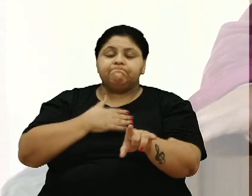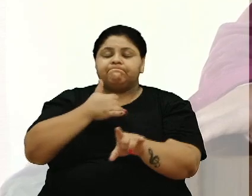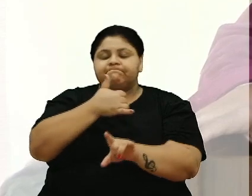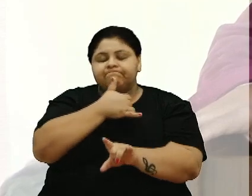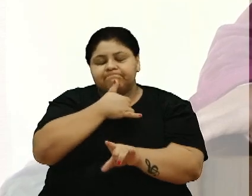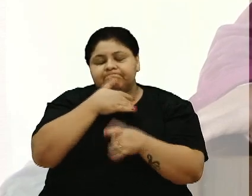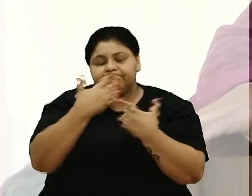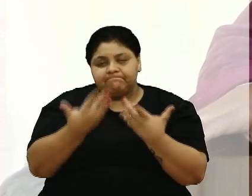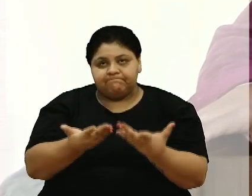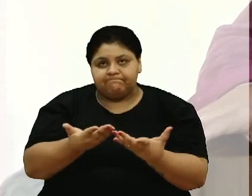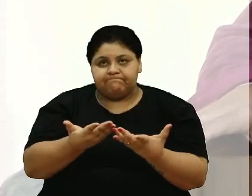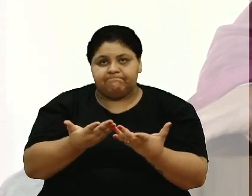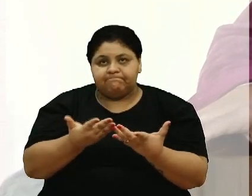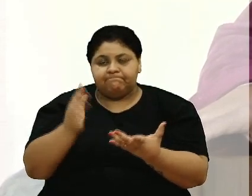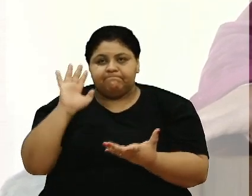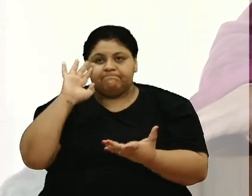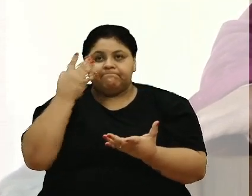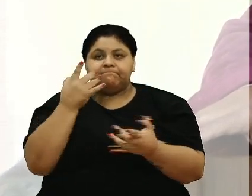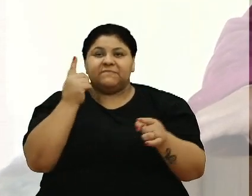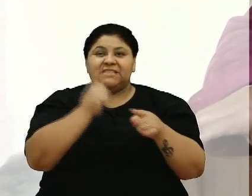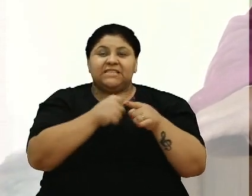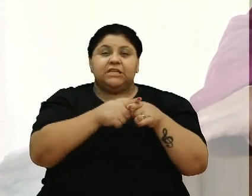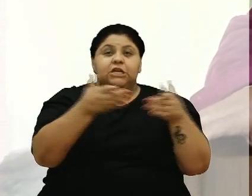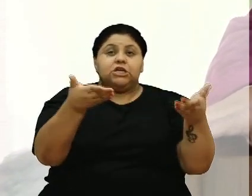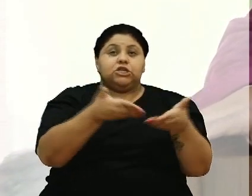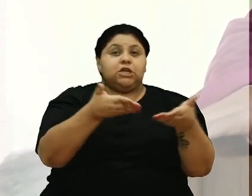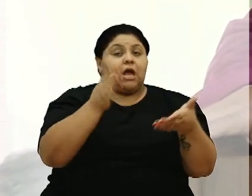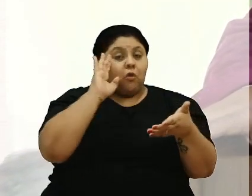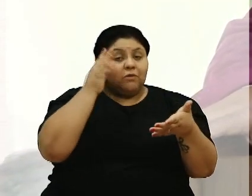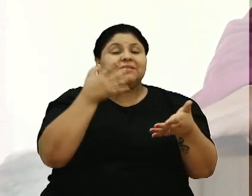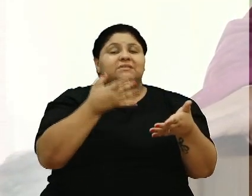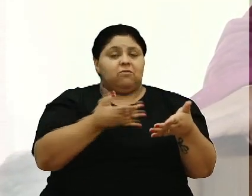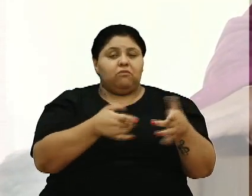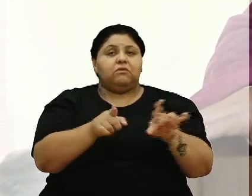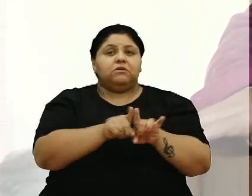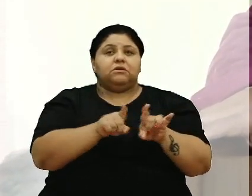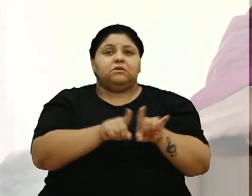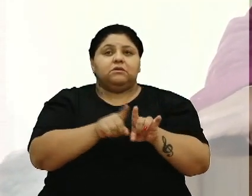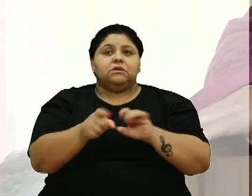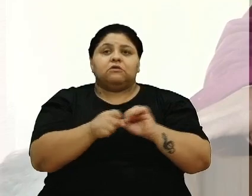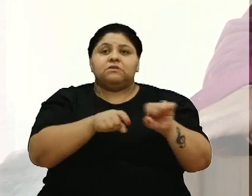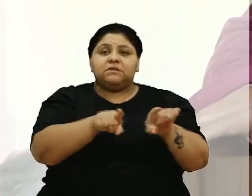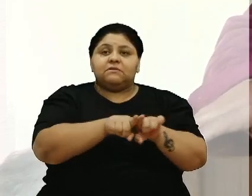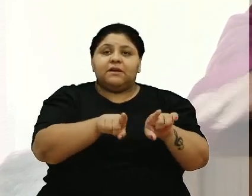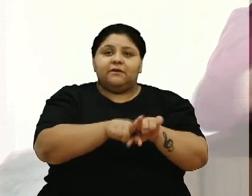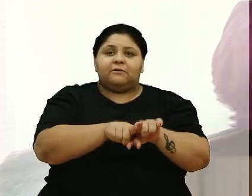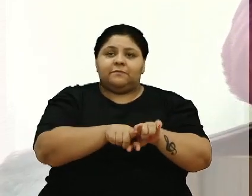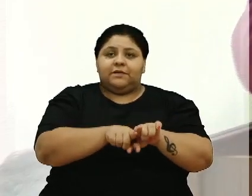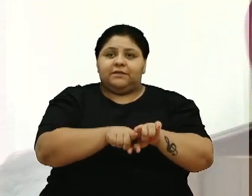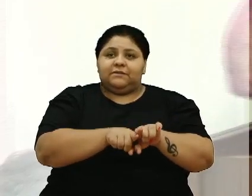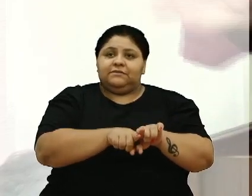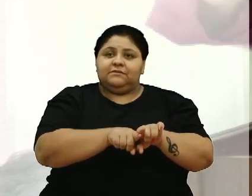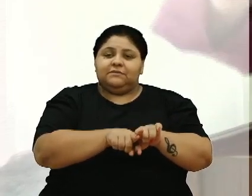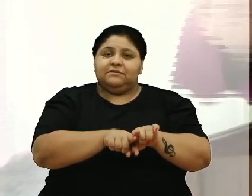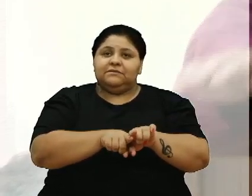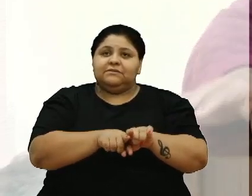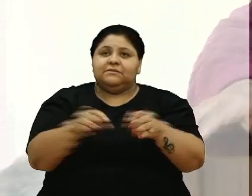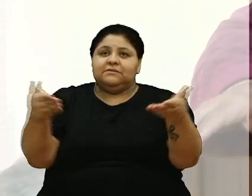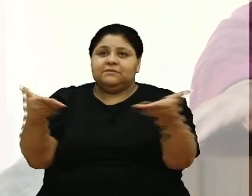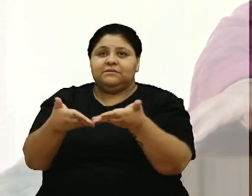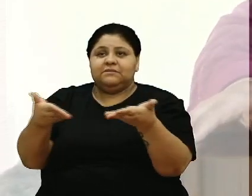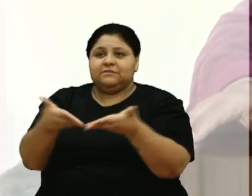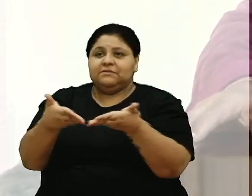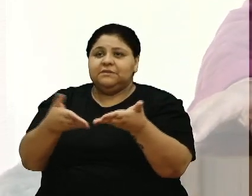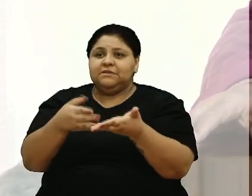quando acontece isso porque já aconteceu isso aí e pode acontecer de novo previsão de chuva agora até